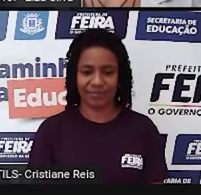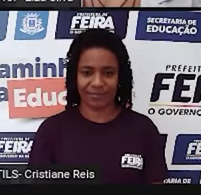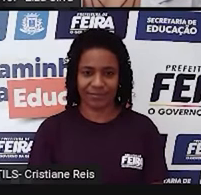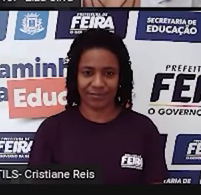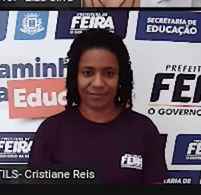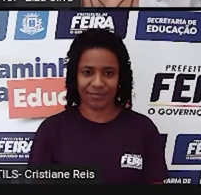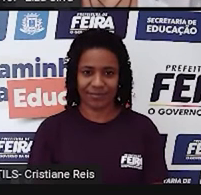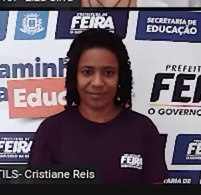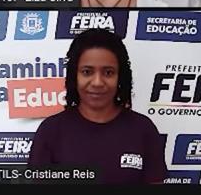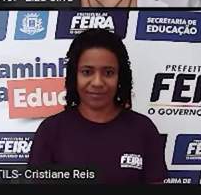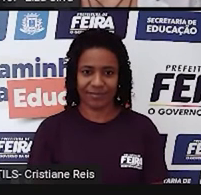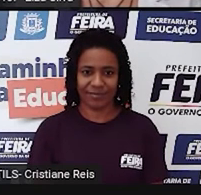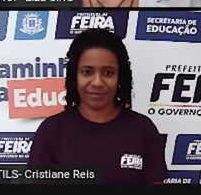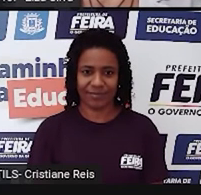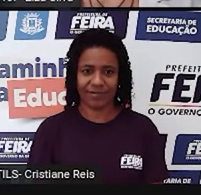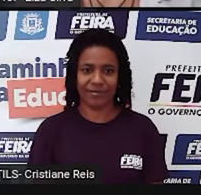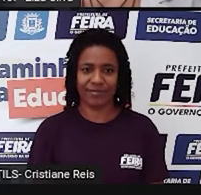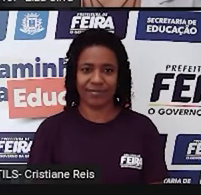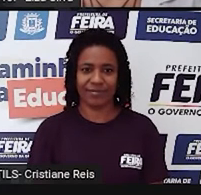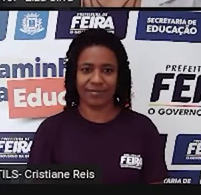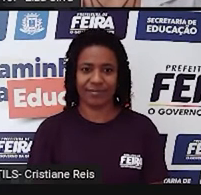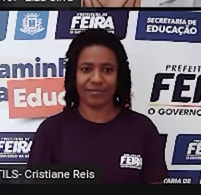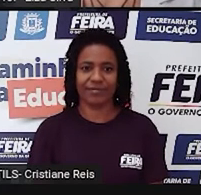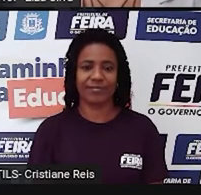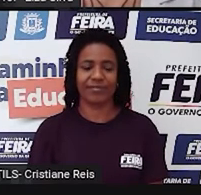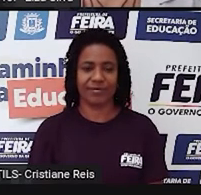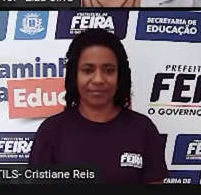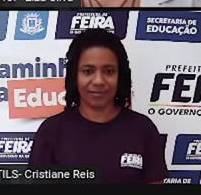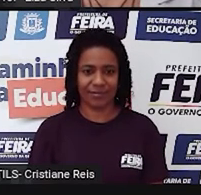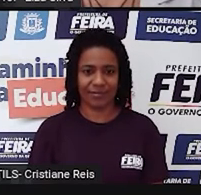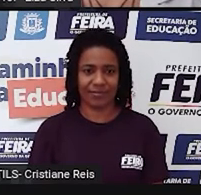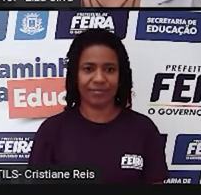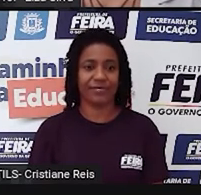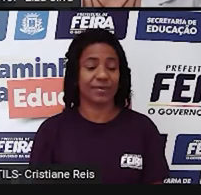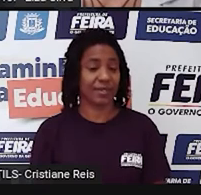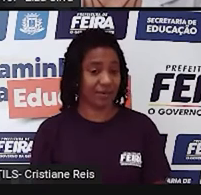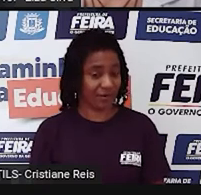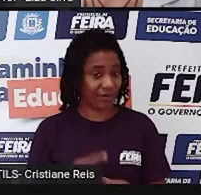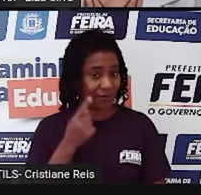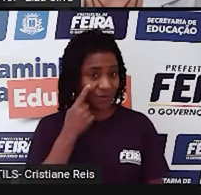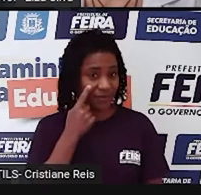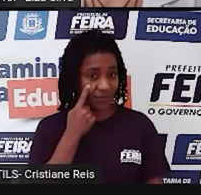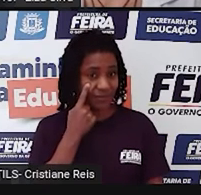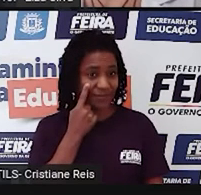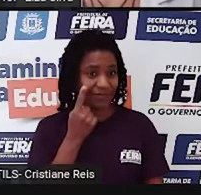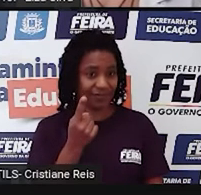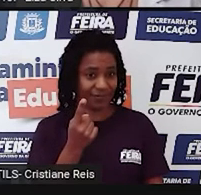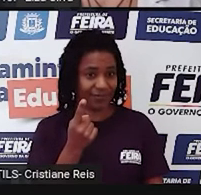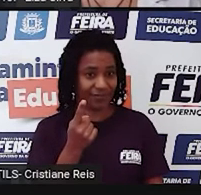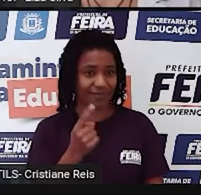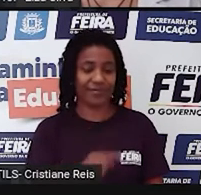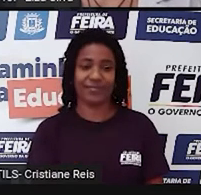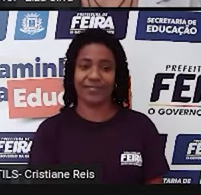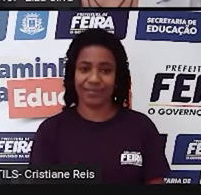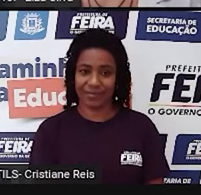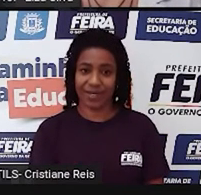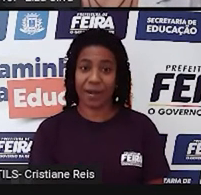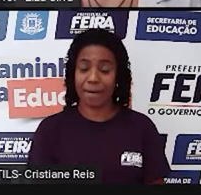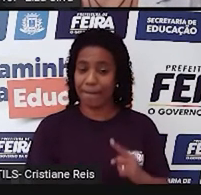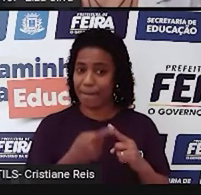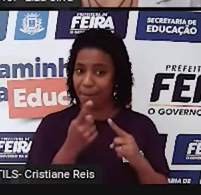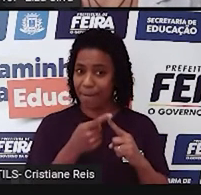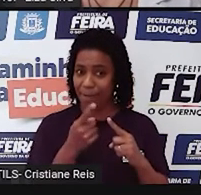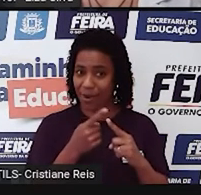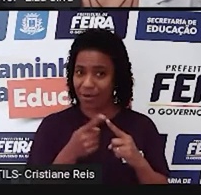realize. Então, observem bem. A primeira palavra, não é? College, pretend, faculdade.